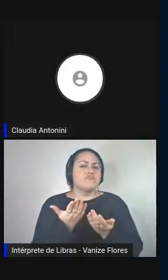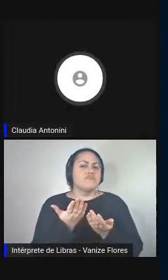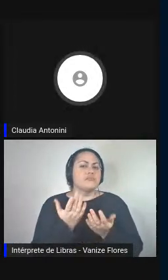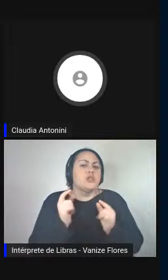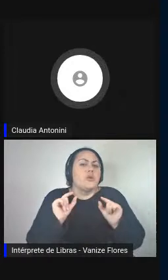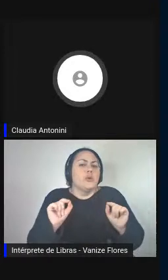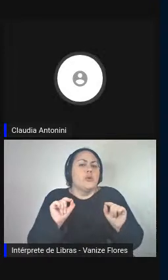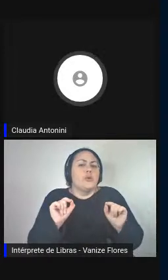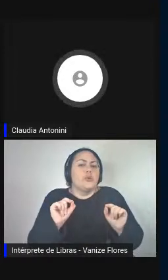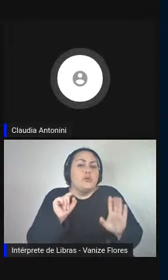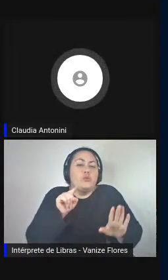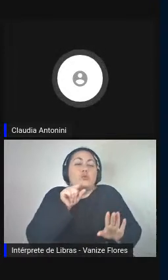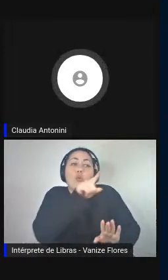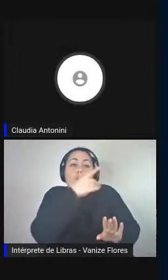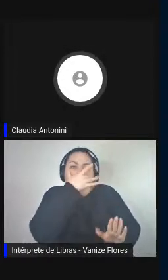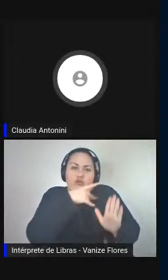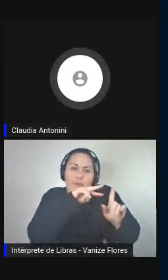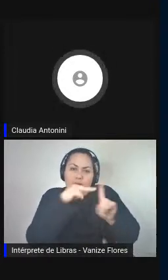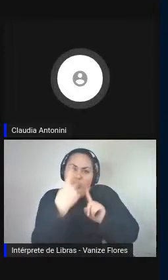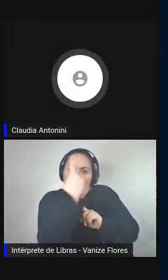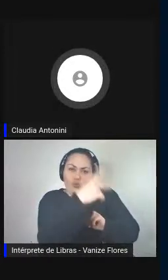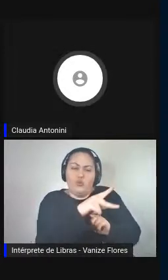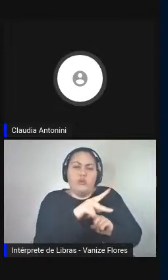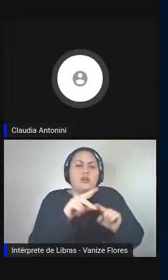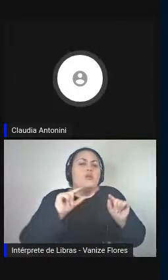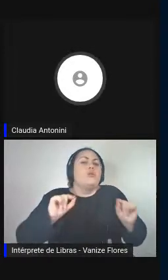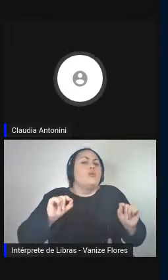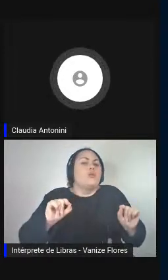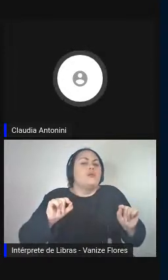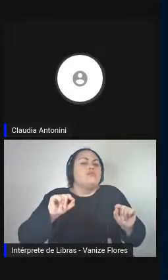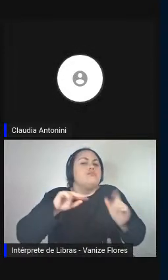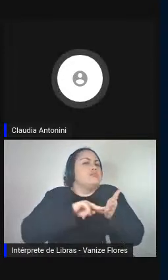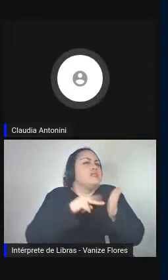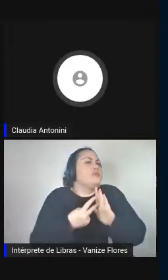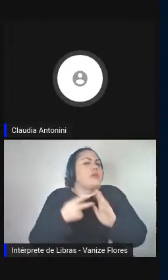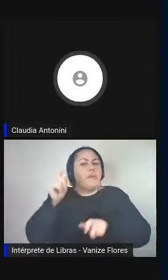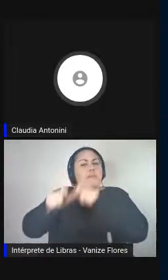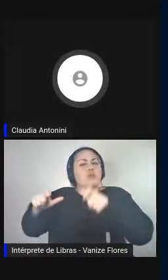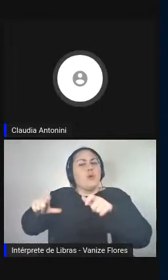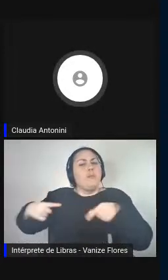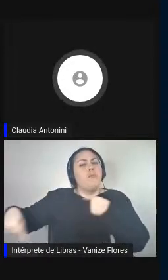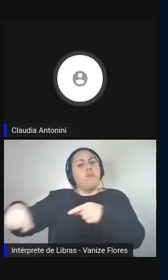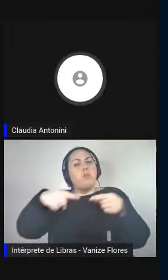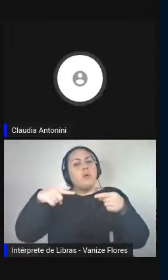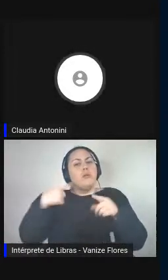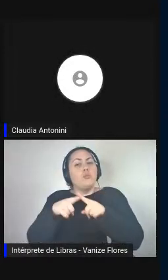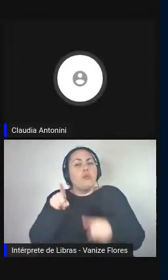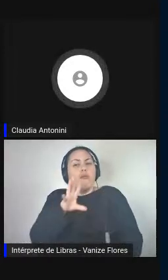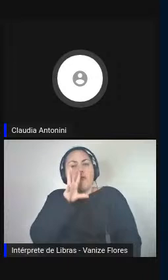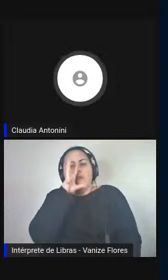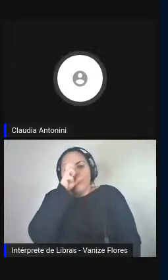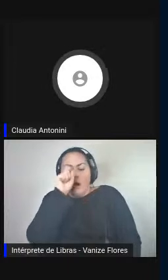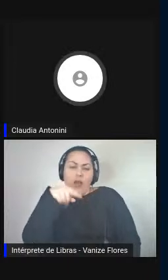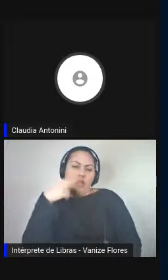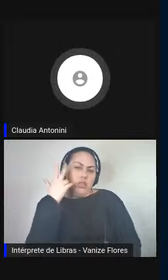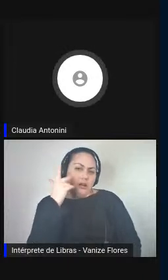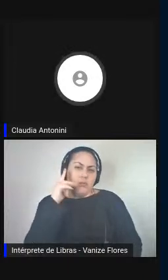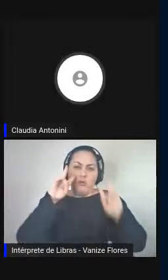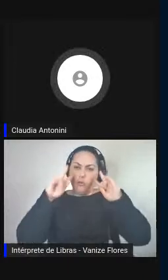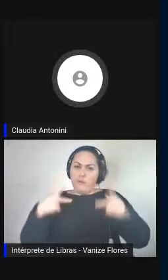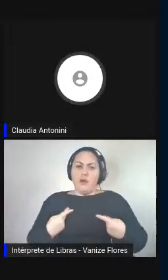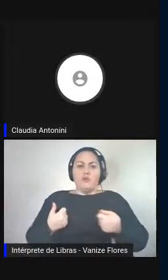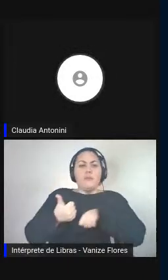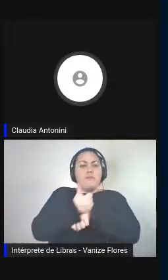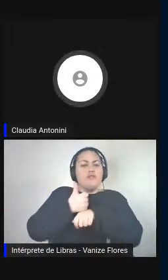segundo o teu parecer, essas polêmicas sobre a resistência que é normal do ser humano, a resistência da nossa categoria